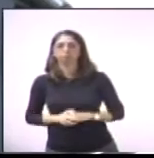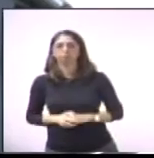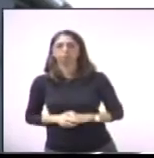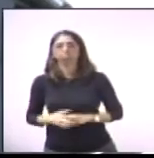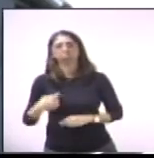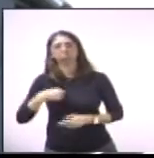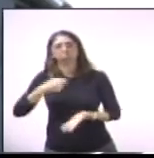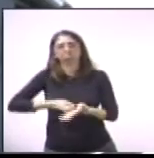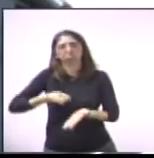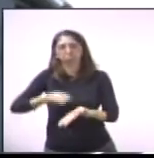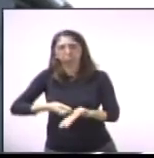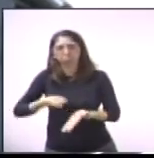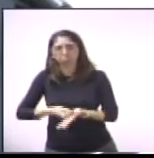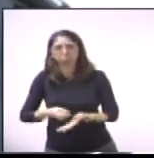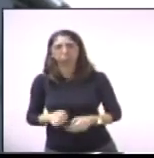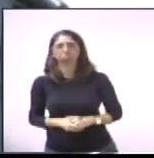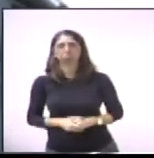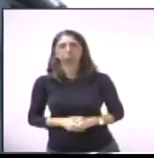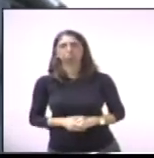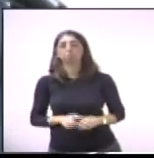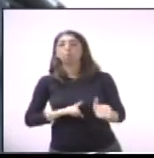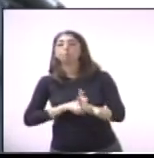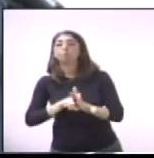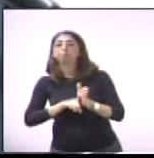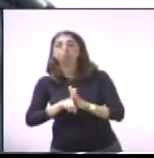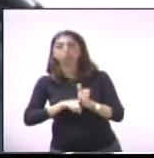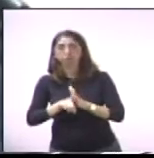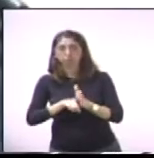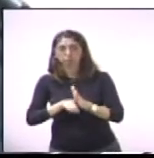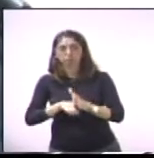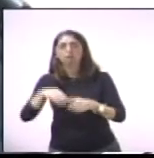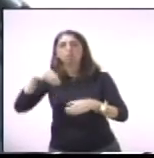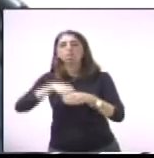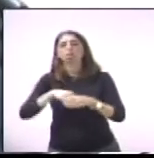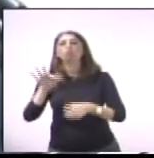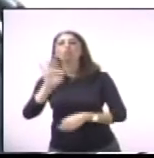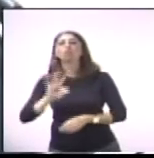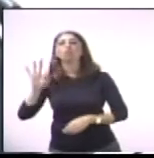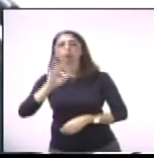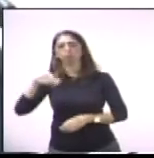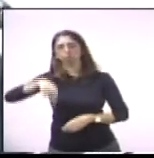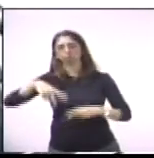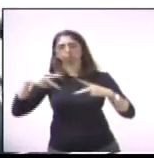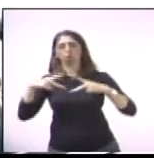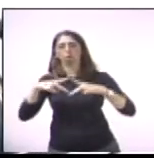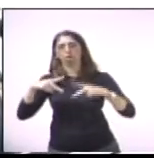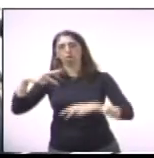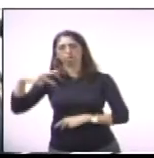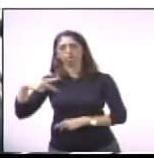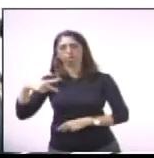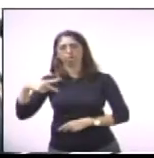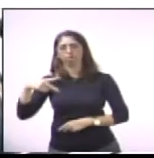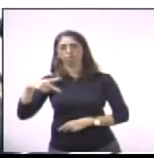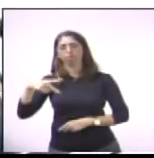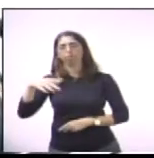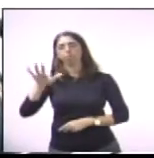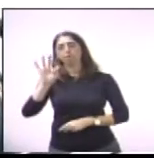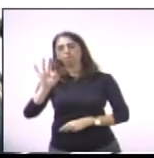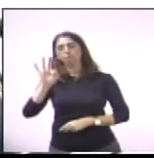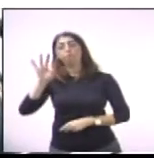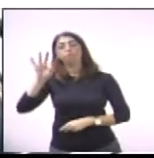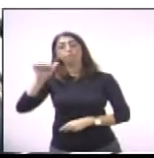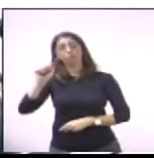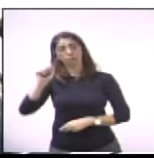início do meu mandato. Eu duas pesquisas dentro da Facp, Faculdade de Paulínia. Era a única